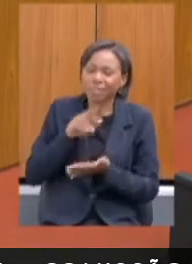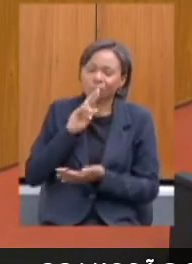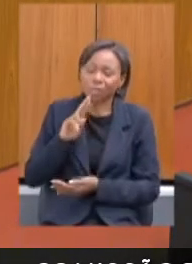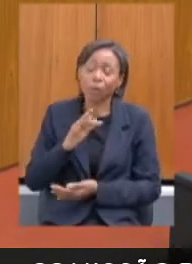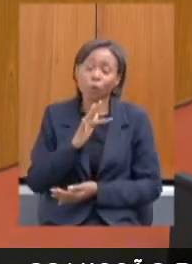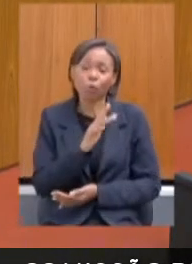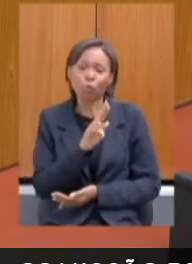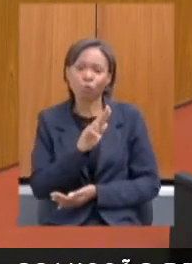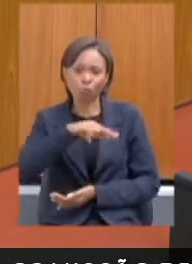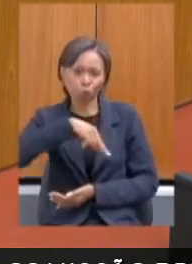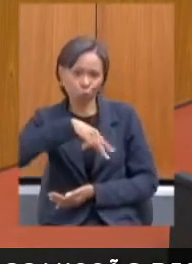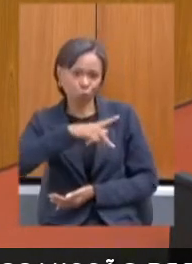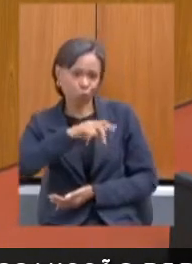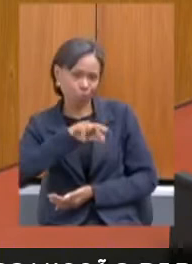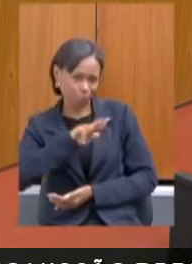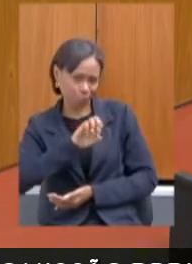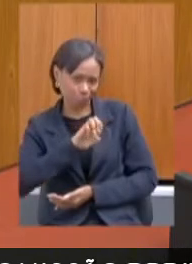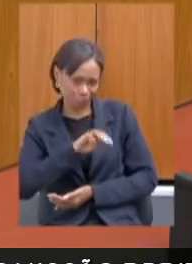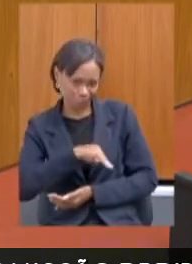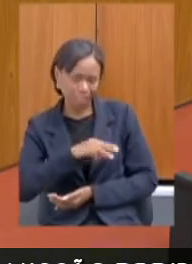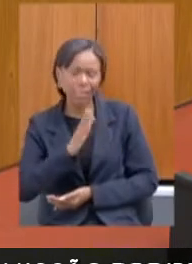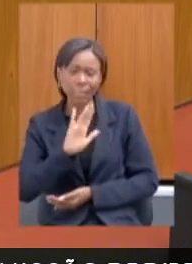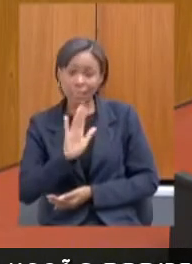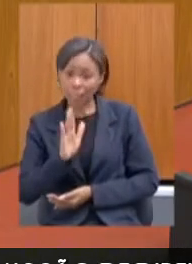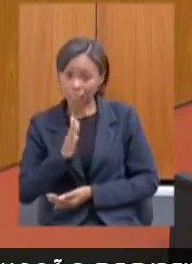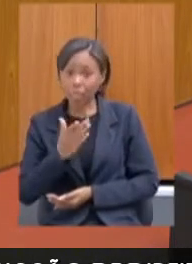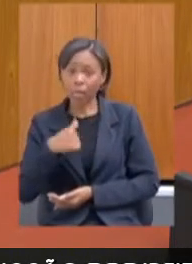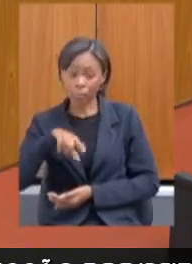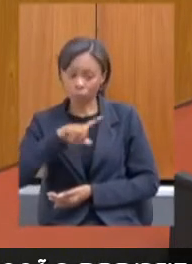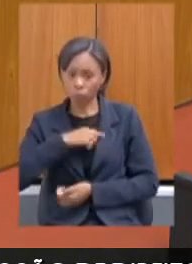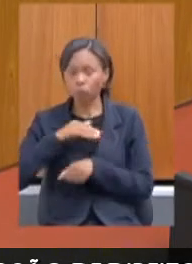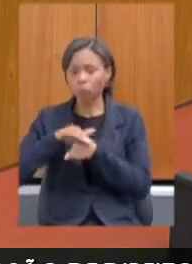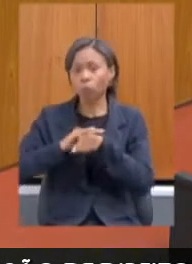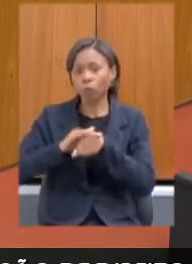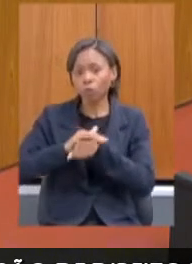estamos já conversando com a secretaria